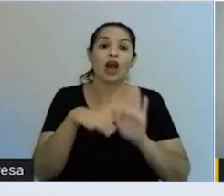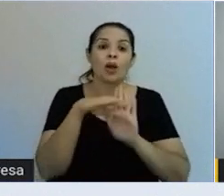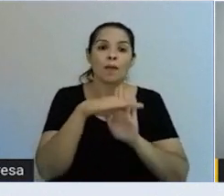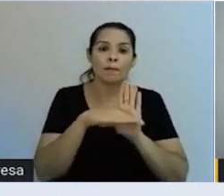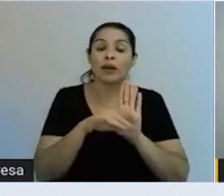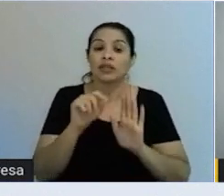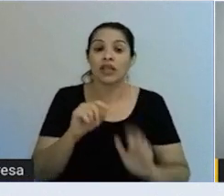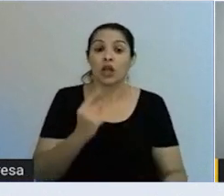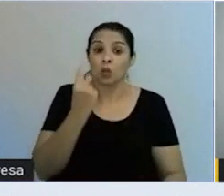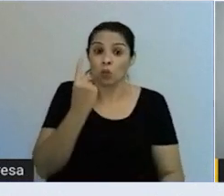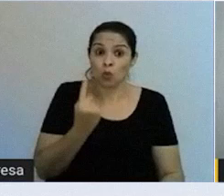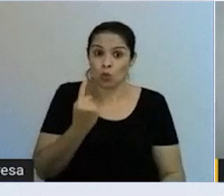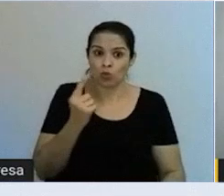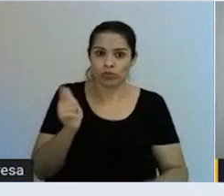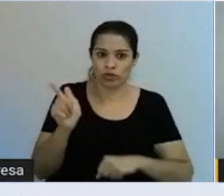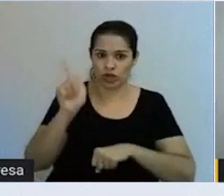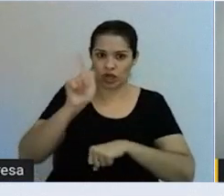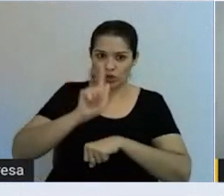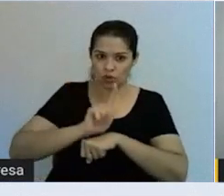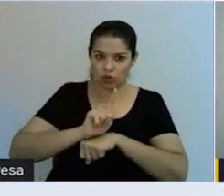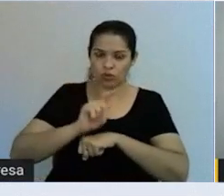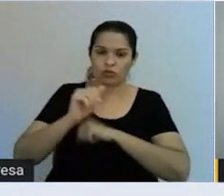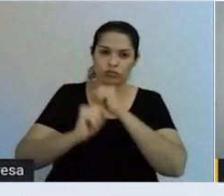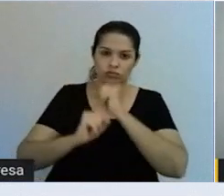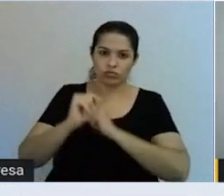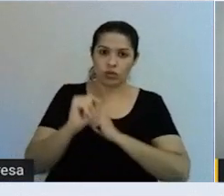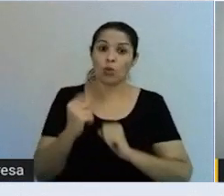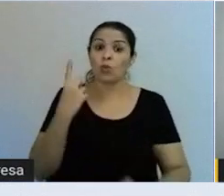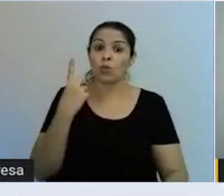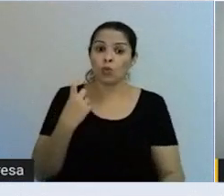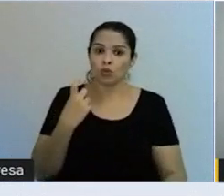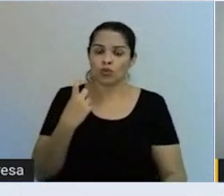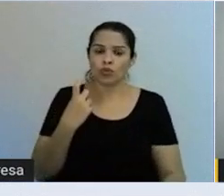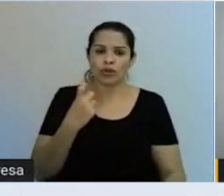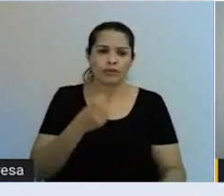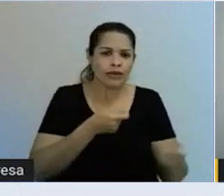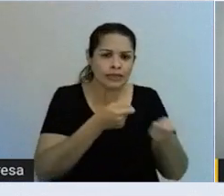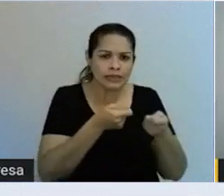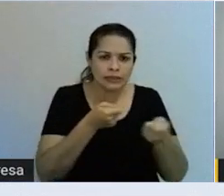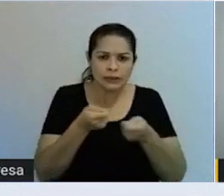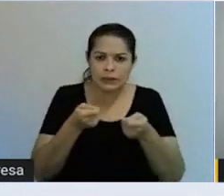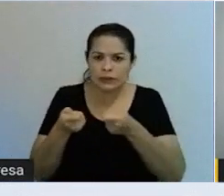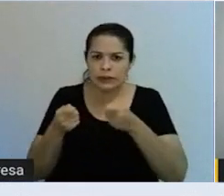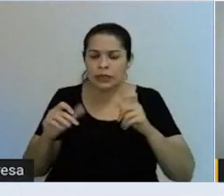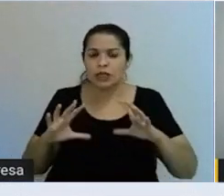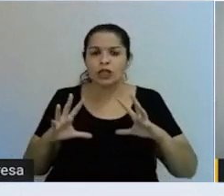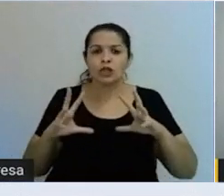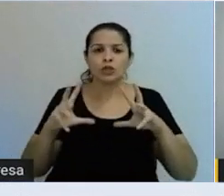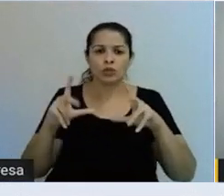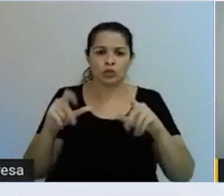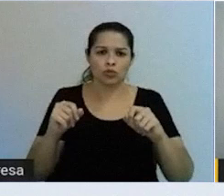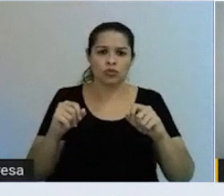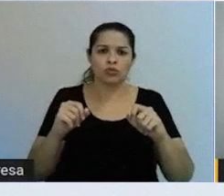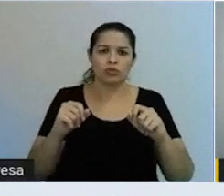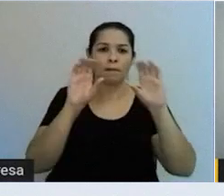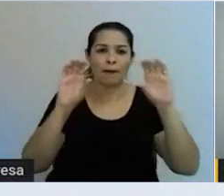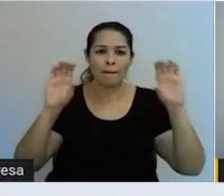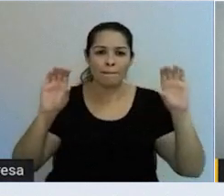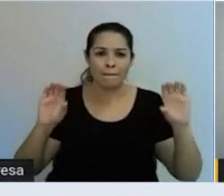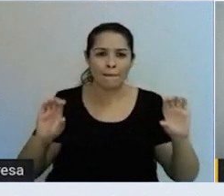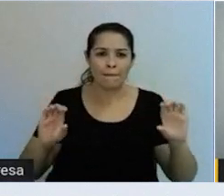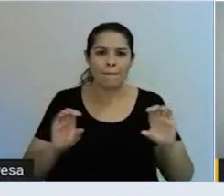gestor da planta, um gestor único que vai tomar conta dessa, desses, desses pilares